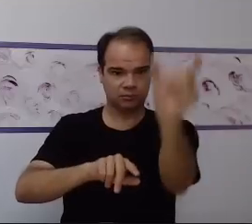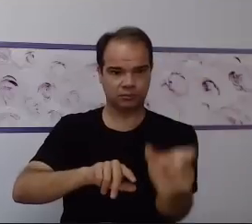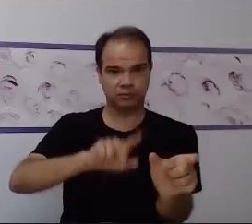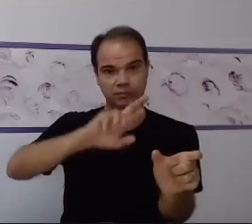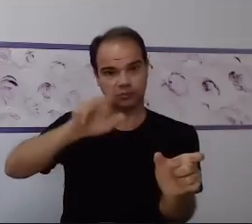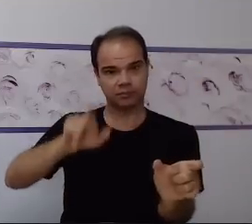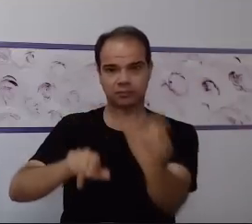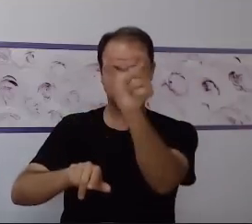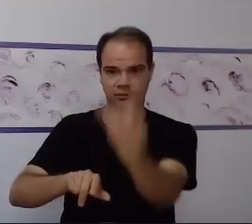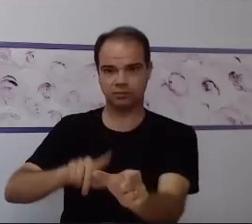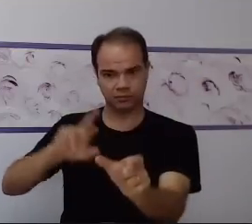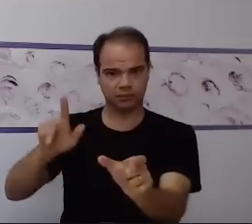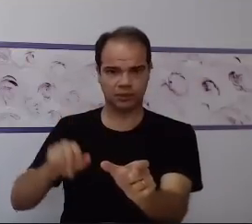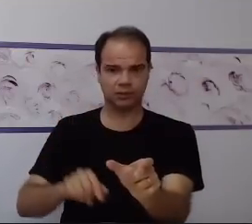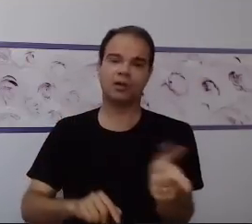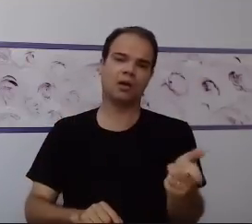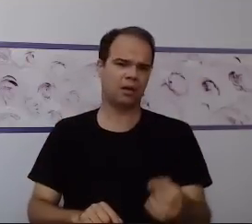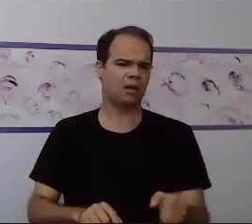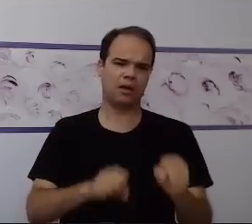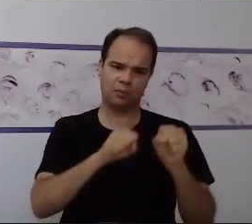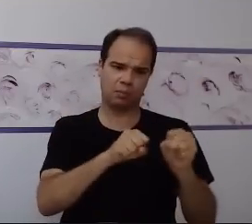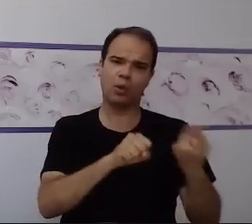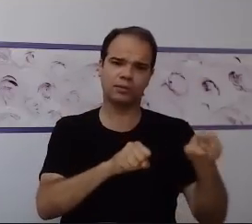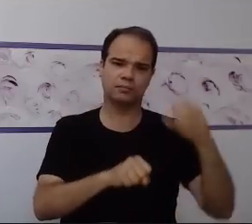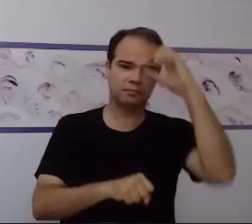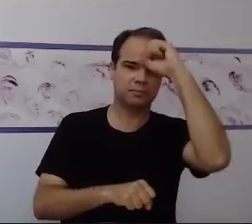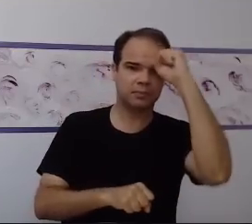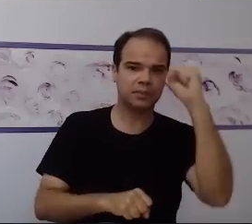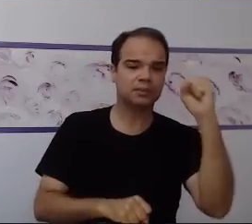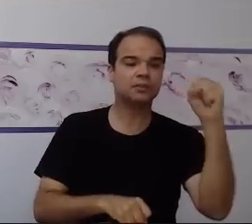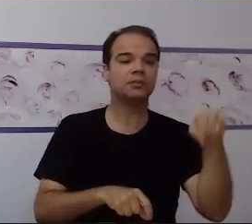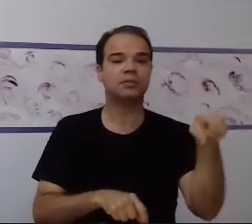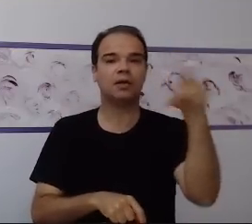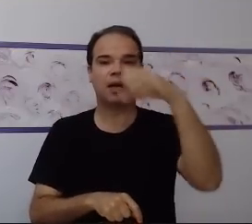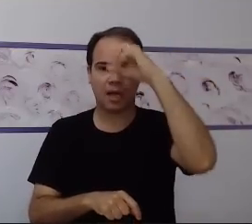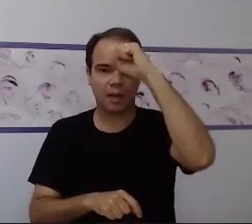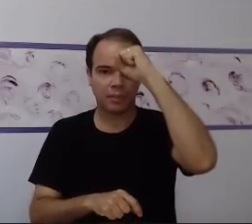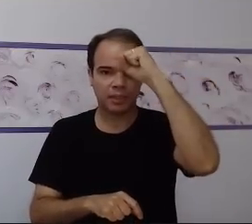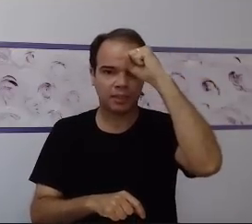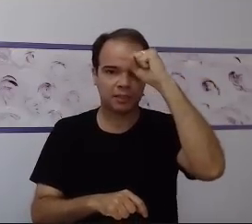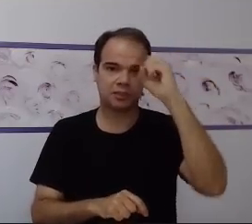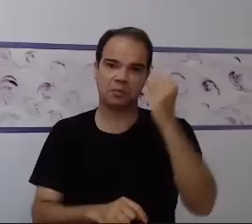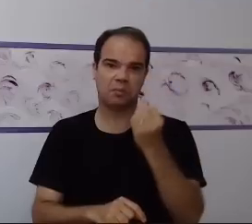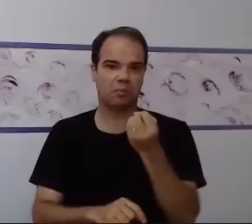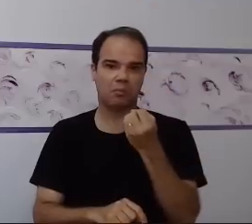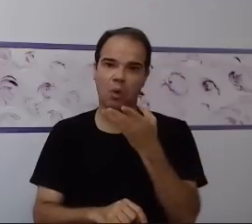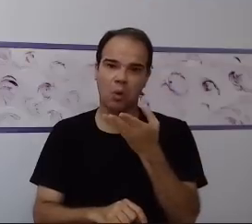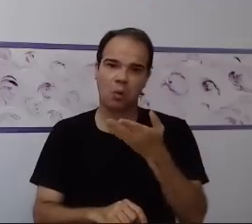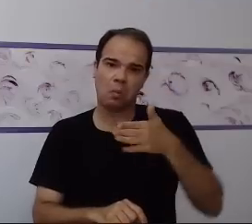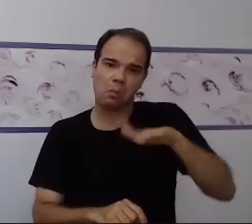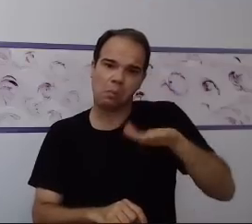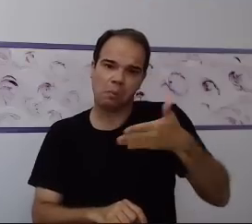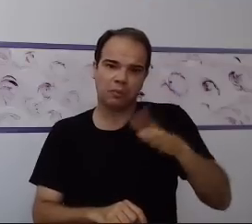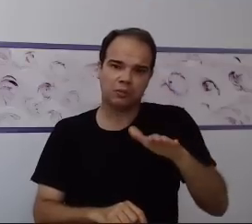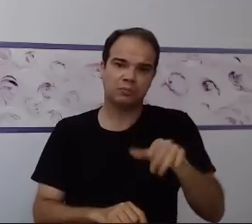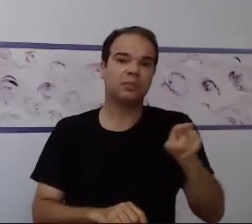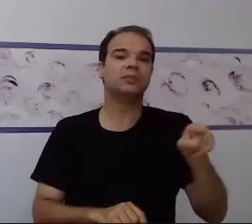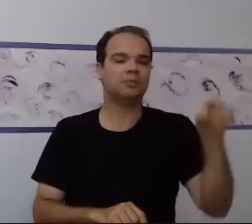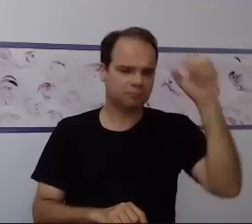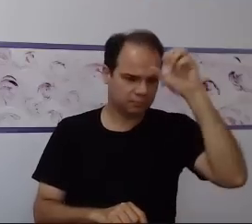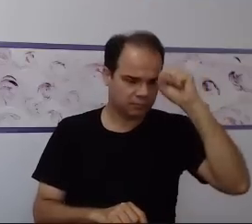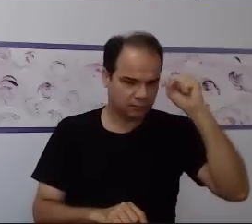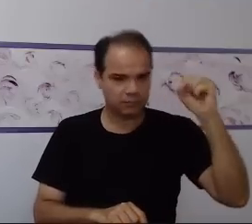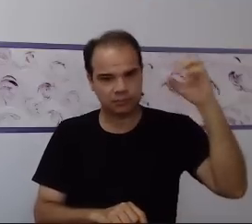posso dar uma resposta e ali os outros também diferentes. Com certeza. E o que eu tenho que sempre me ater